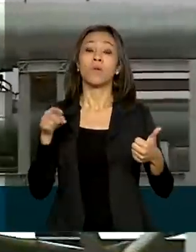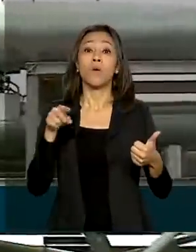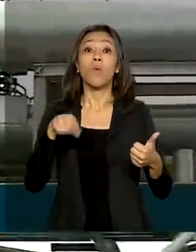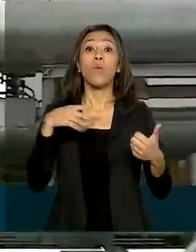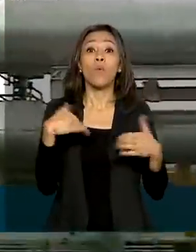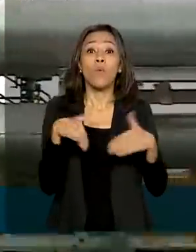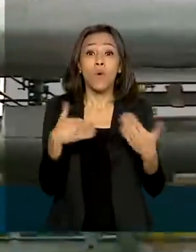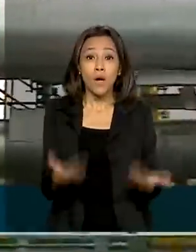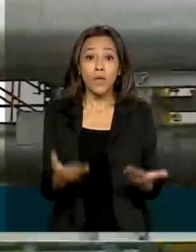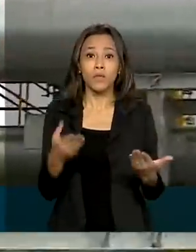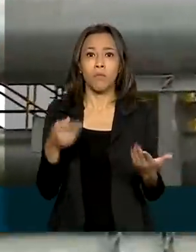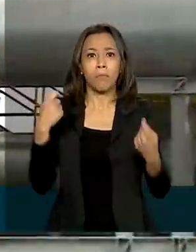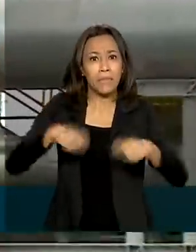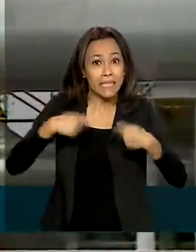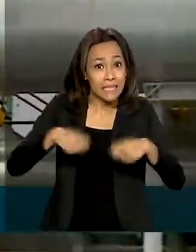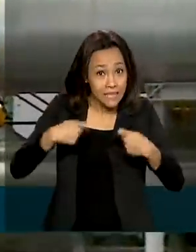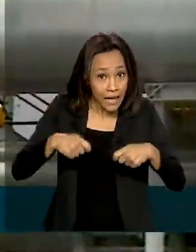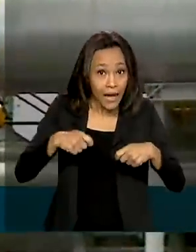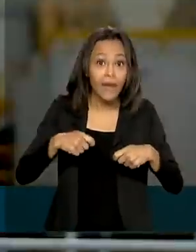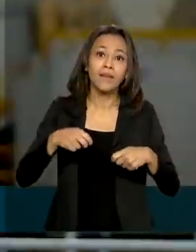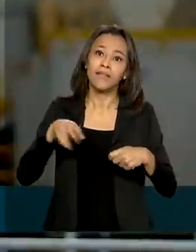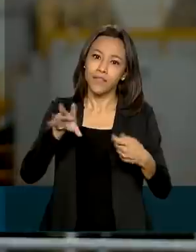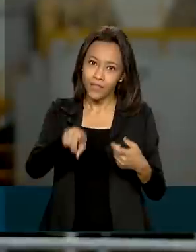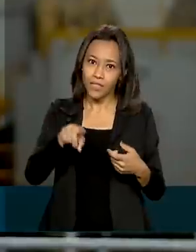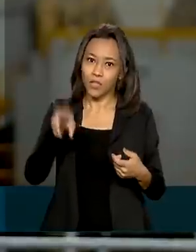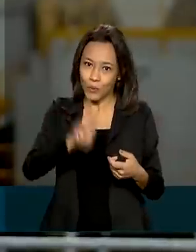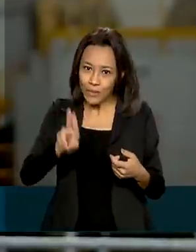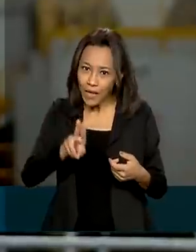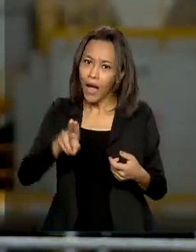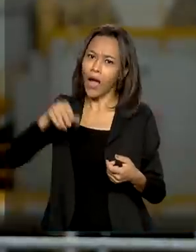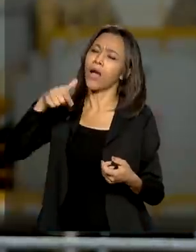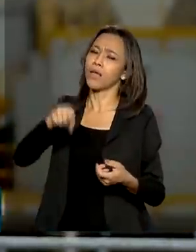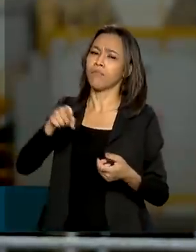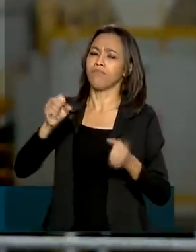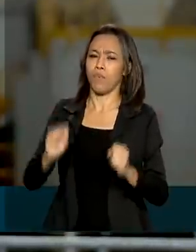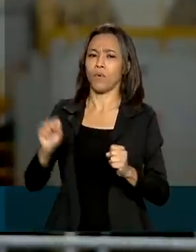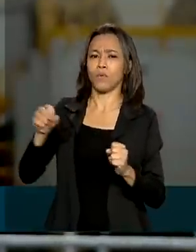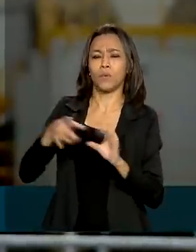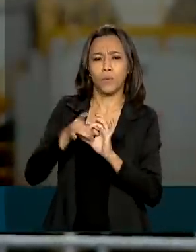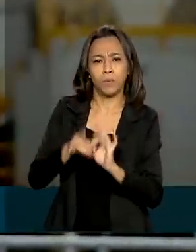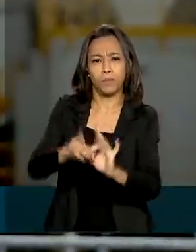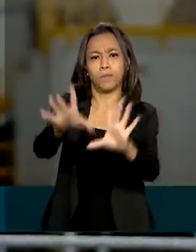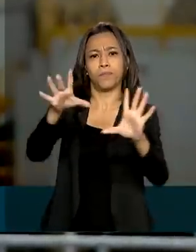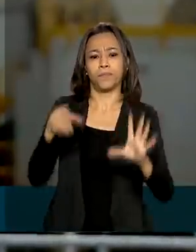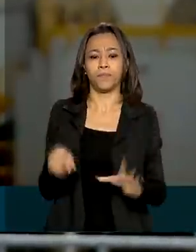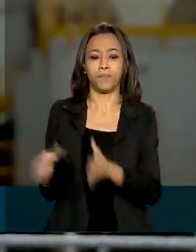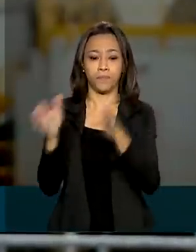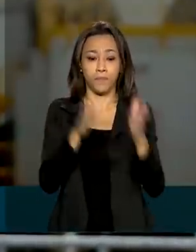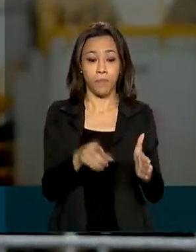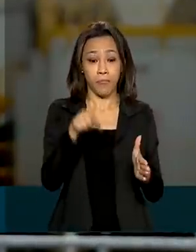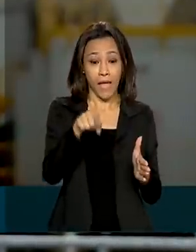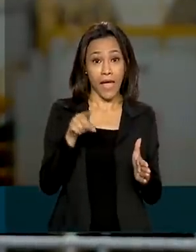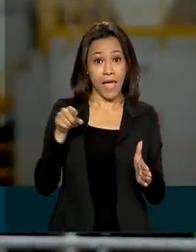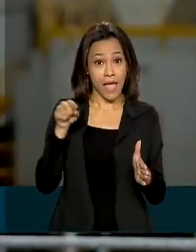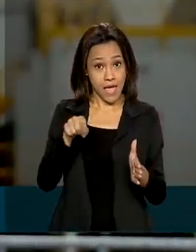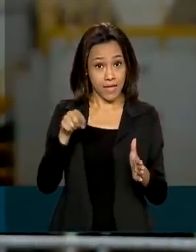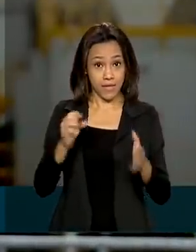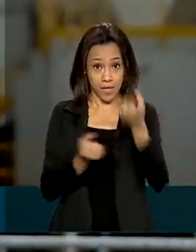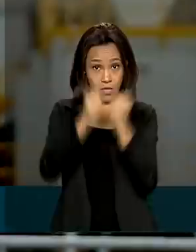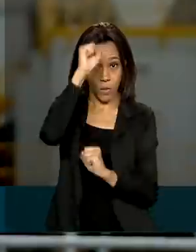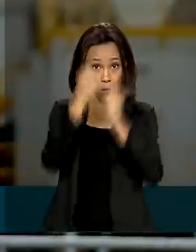Nacional precisar de energia extra. Essa termoelétrica vai ser uma das primeiras a ser acionada, por quê? Porque é uma das